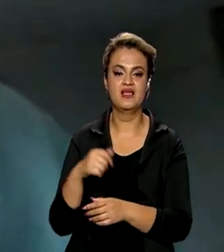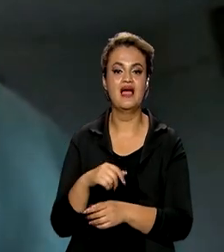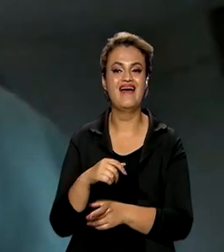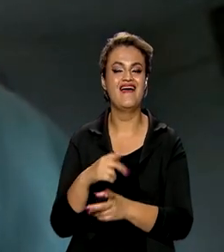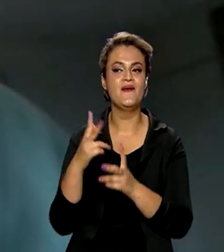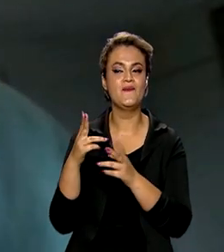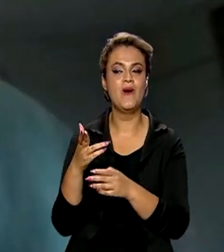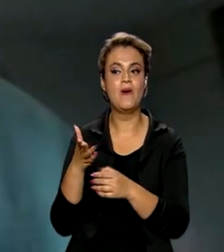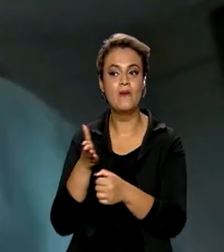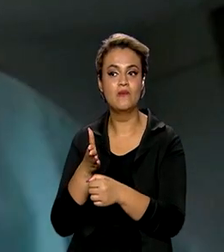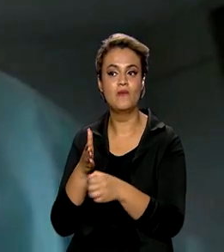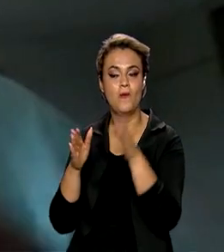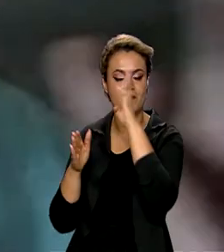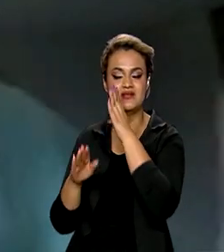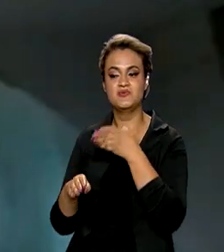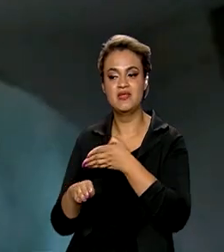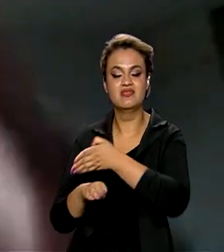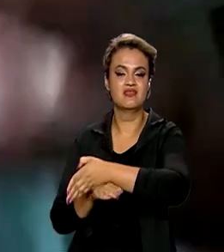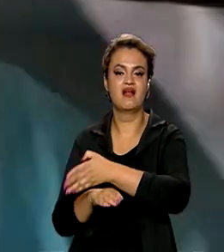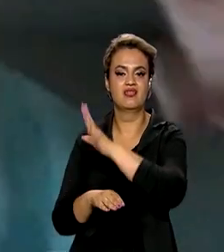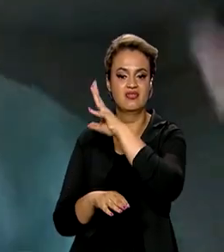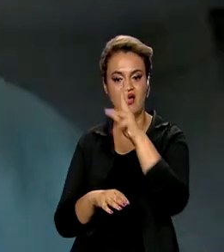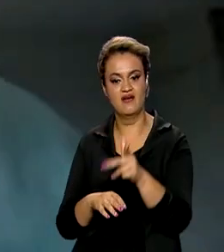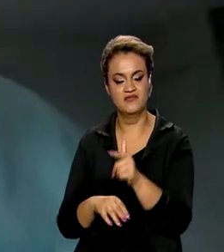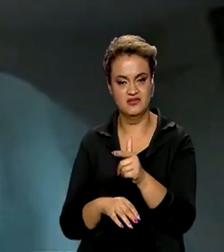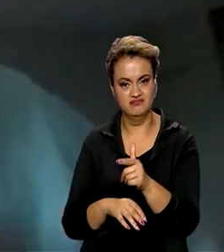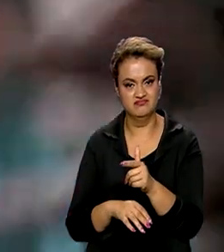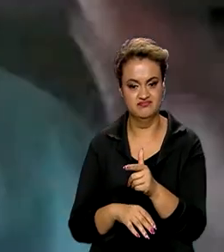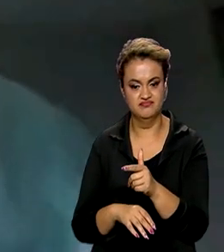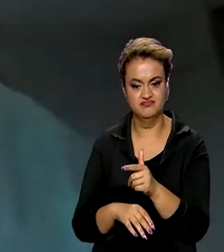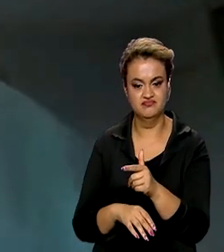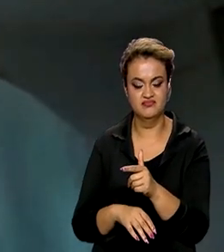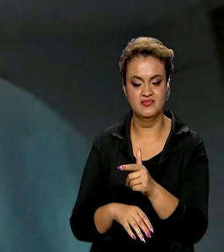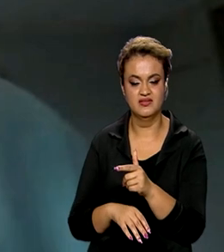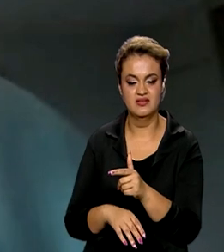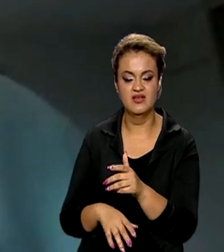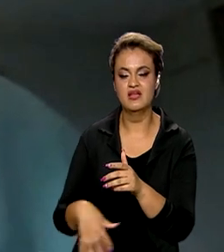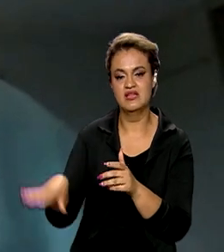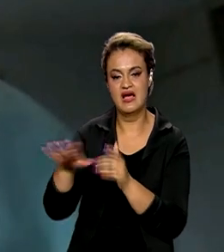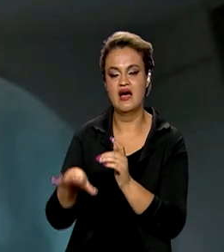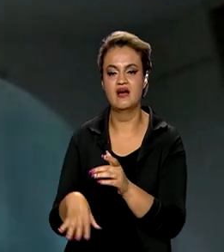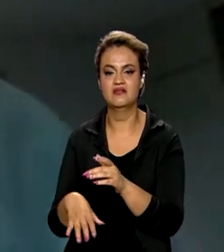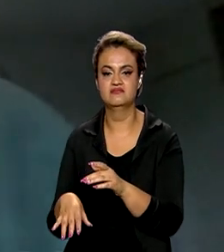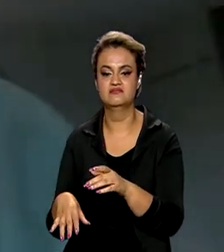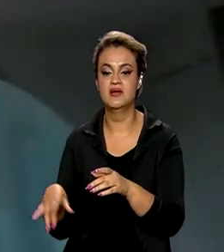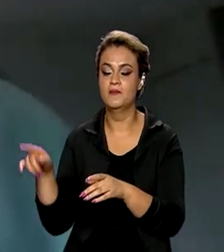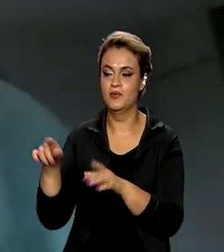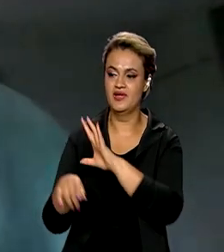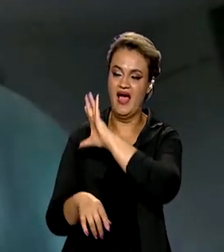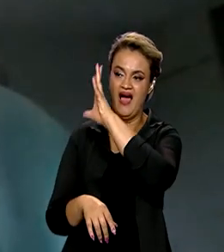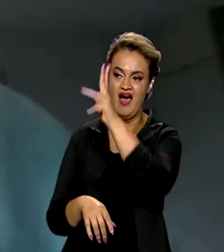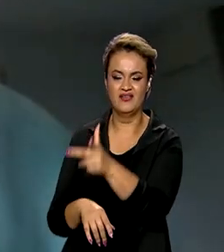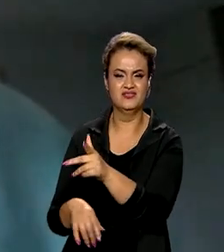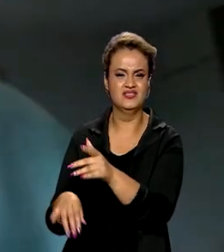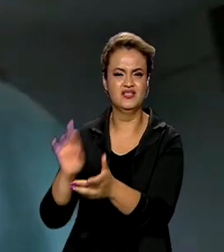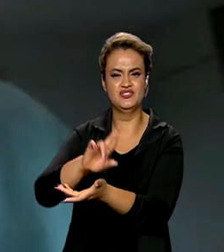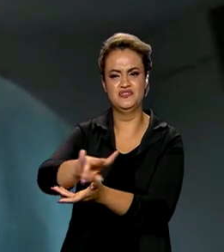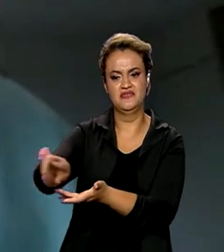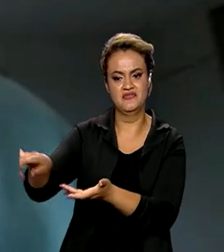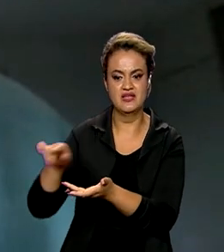na África, ou pelo menos no entorno angolano, porque a África é muito diversa, né?